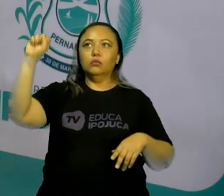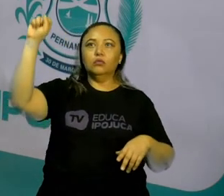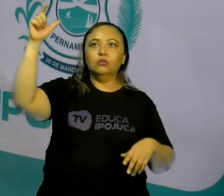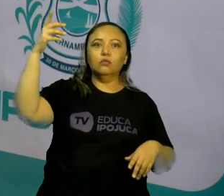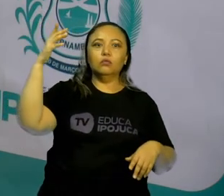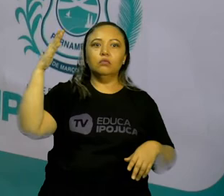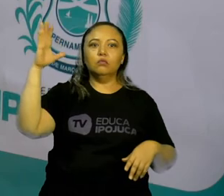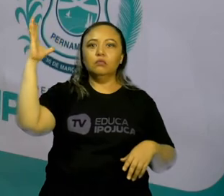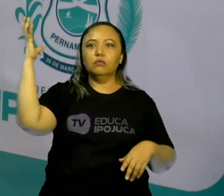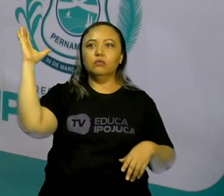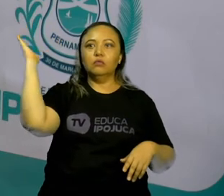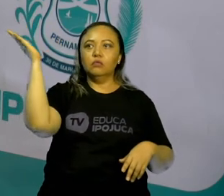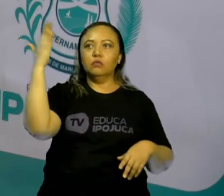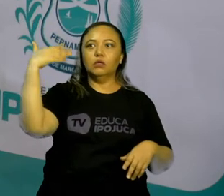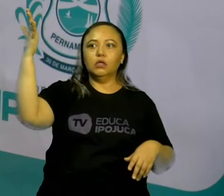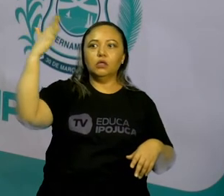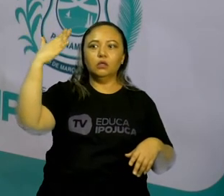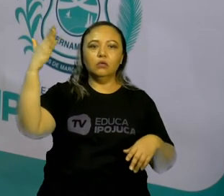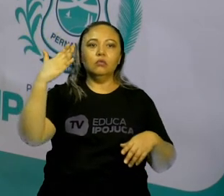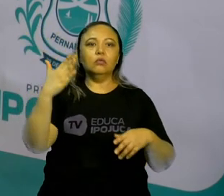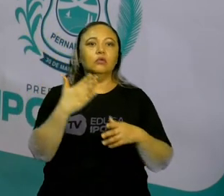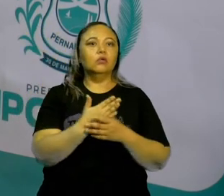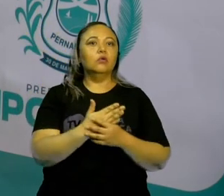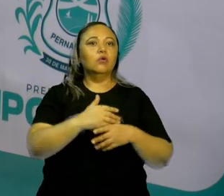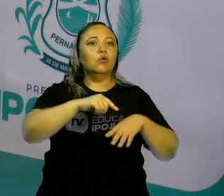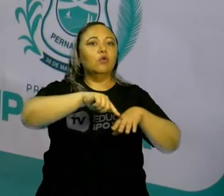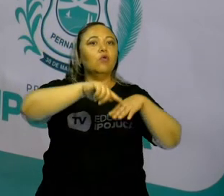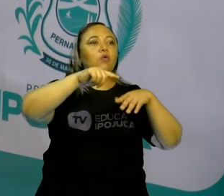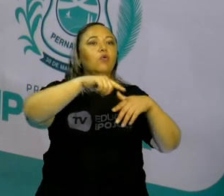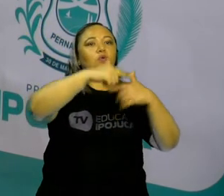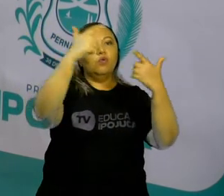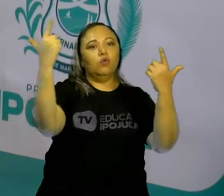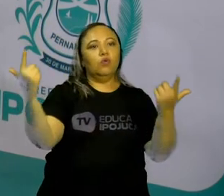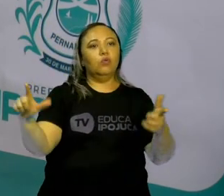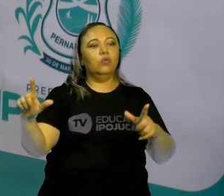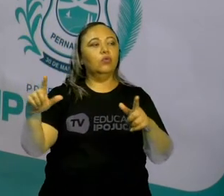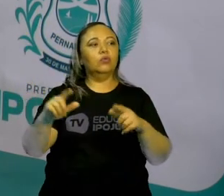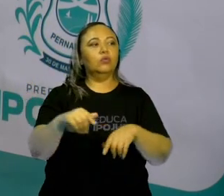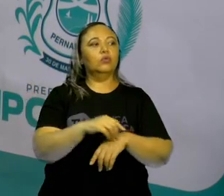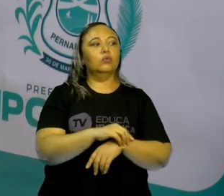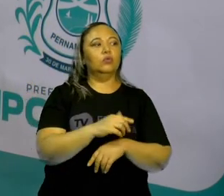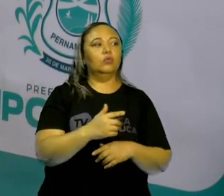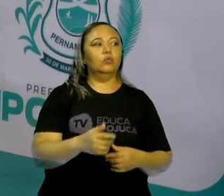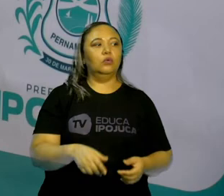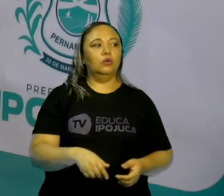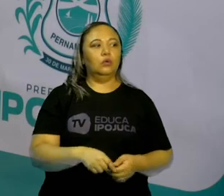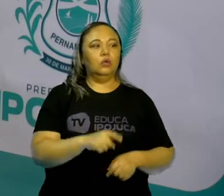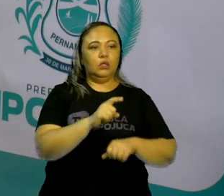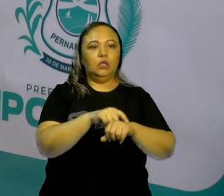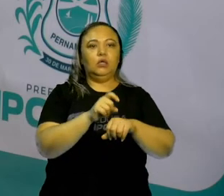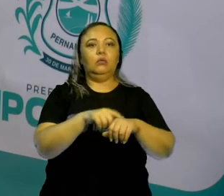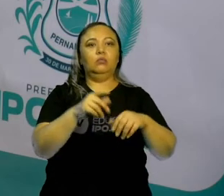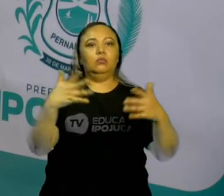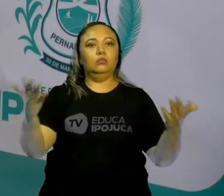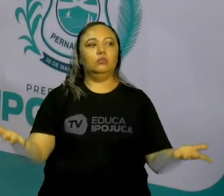Total de 13.745. Todas as outras frutas, lembra do valor? 13